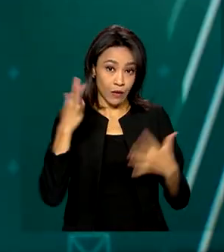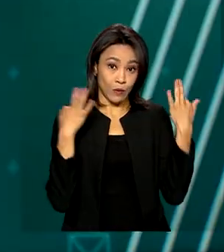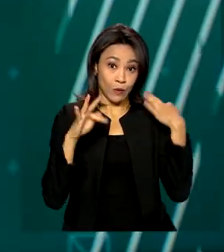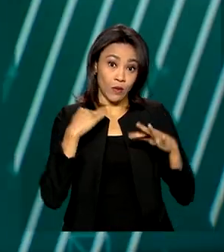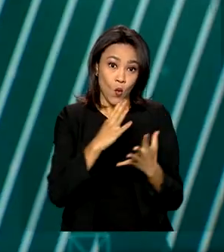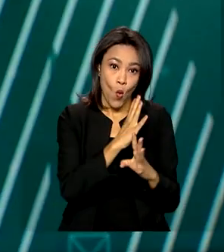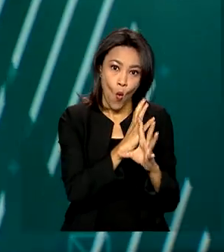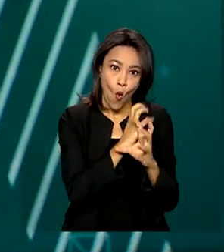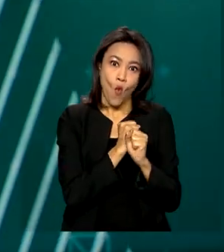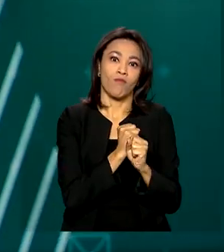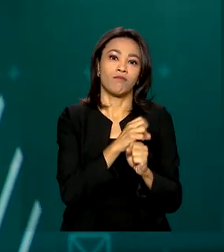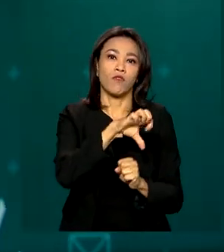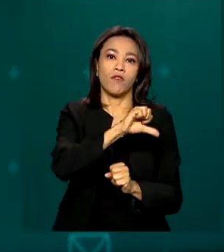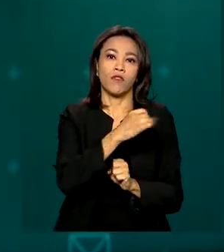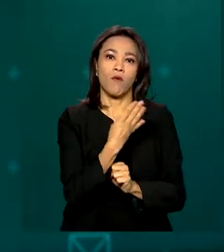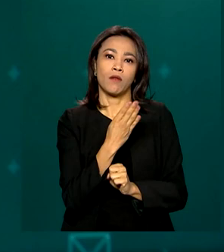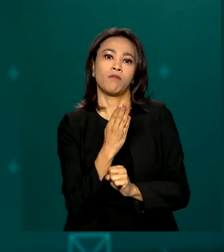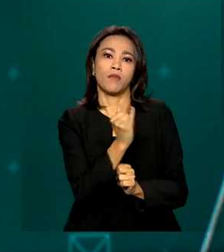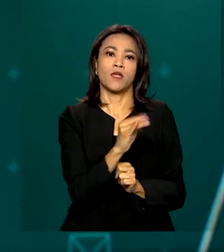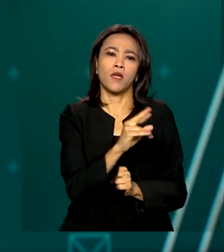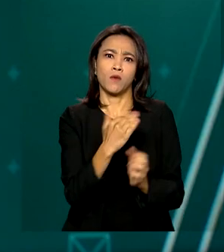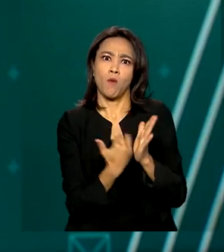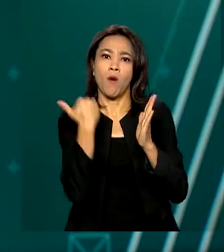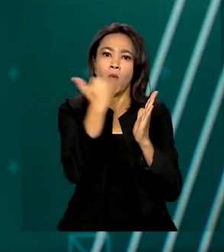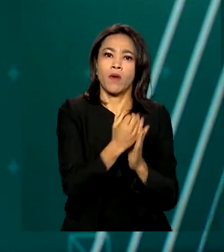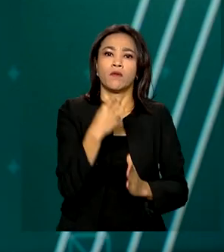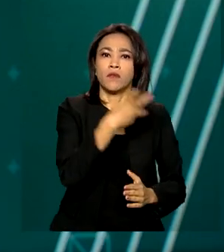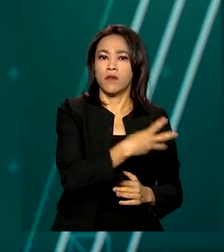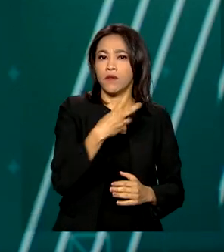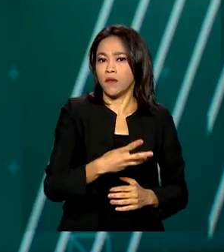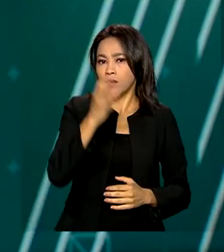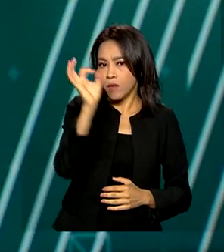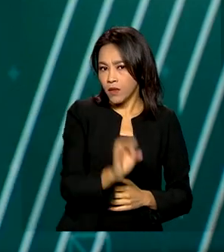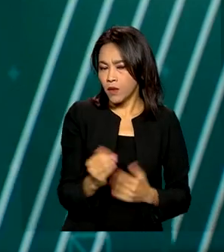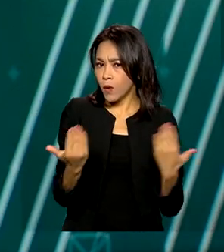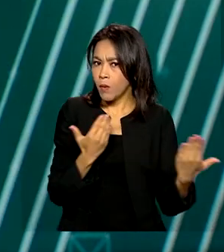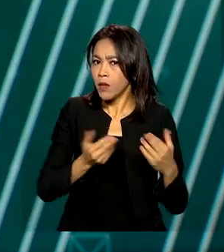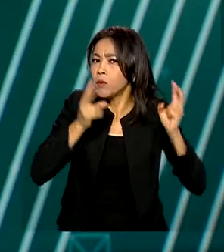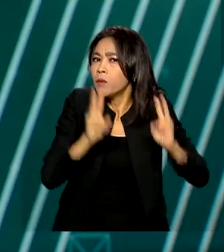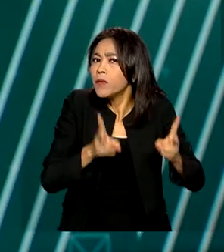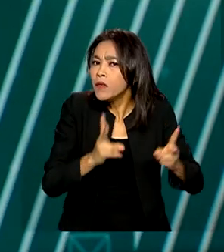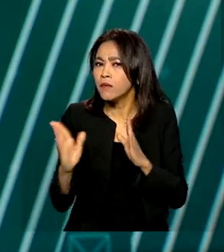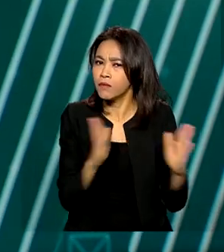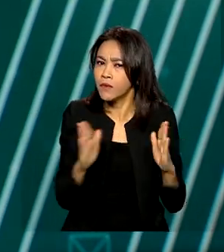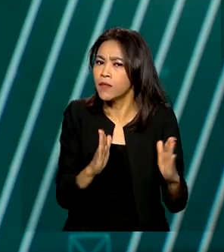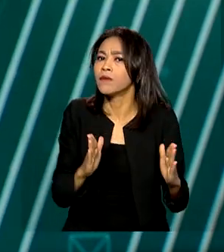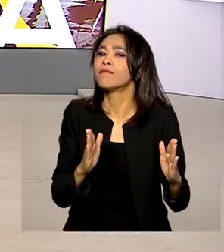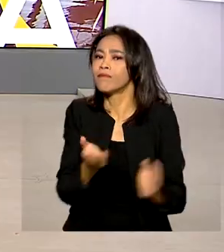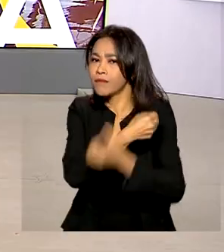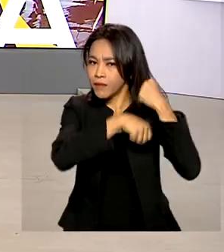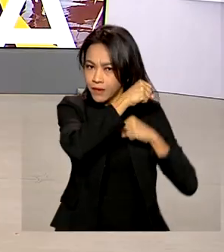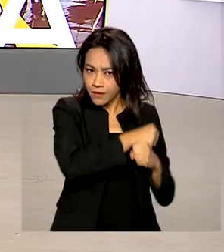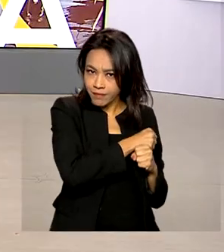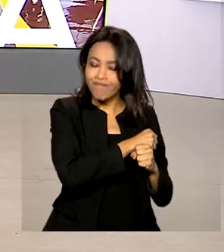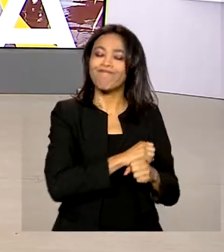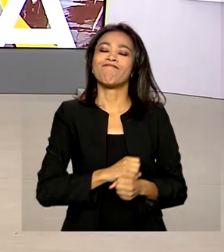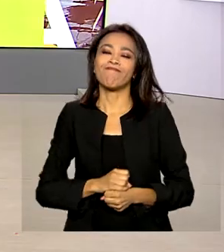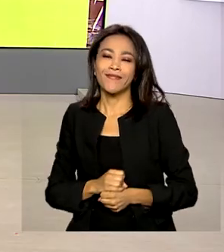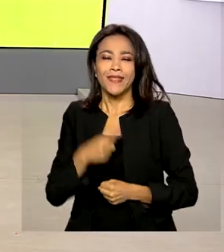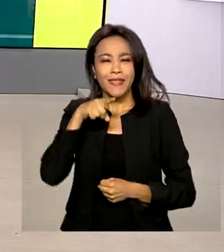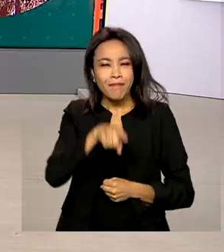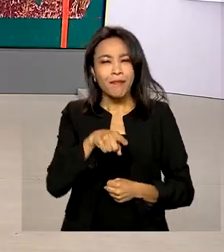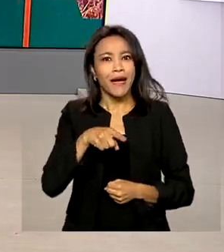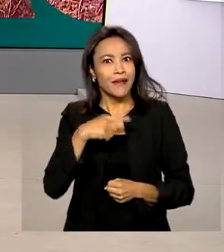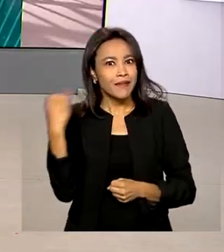bilhões de reais, um aumento de 33% em relação ao mesmo período de 2021. E para reforçar a